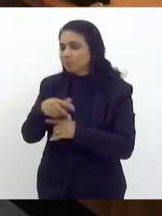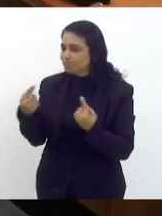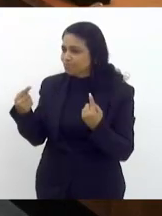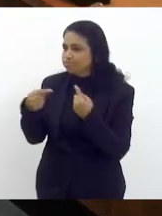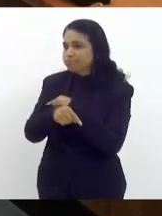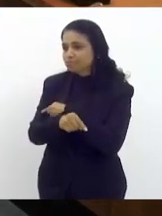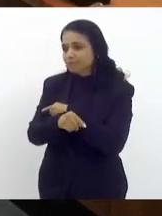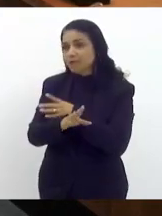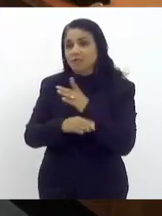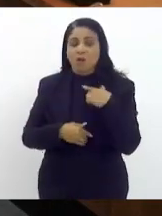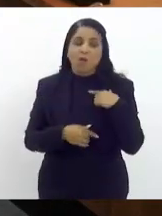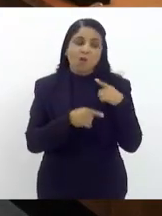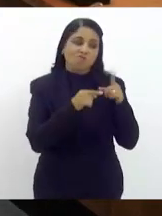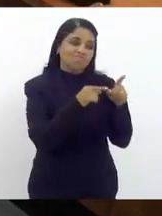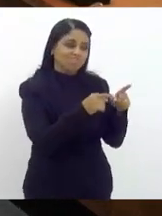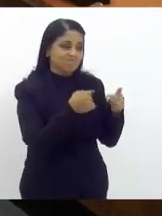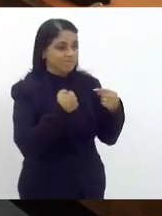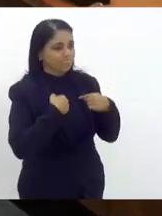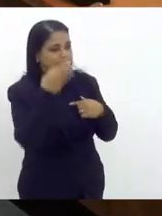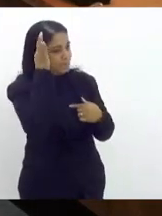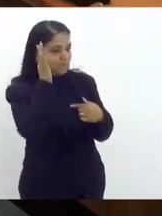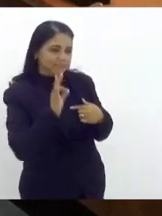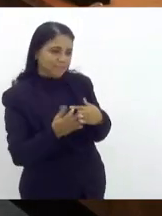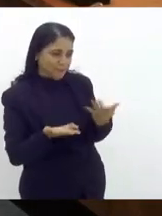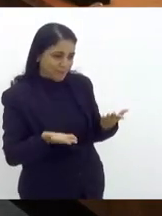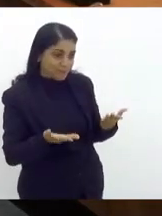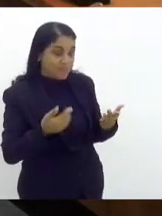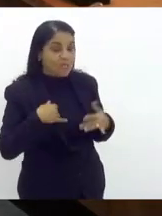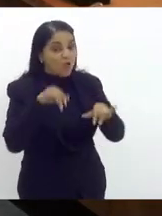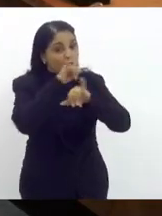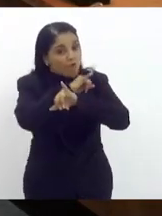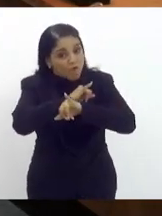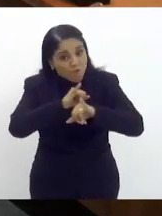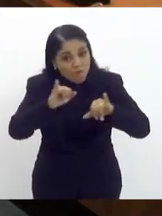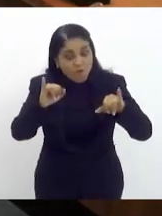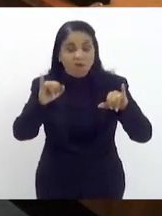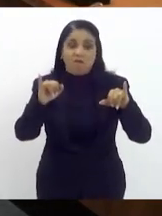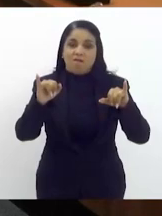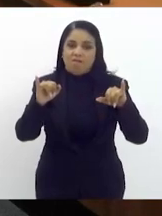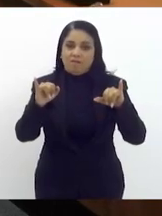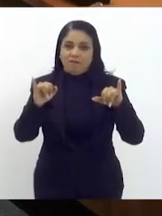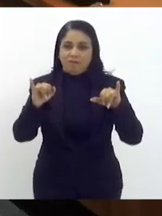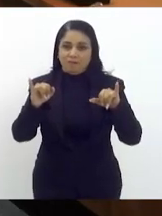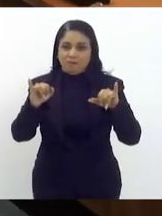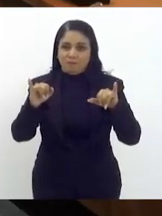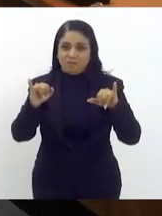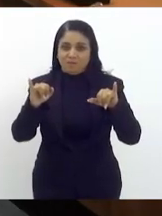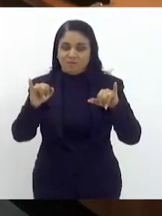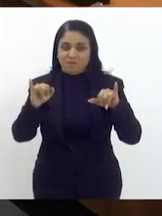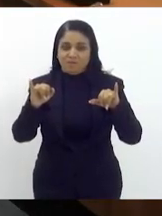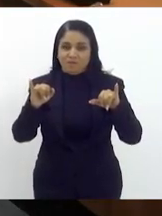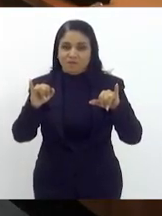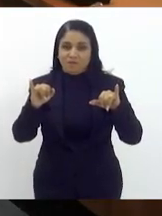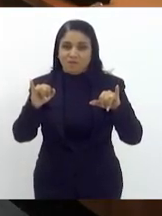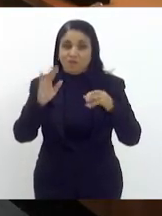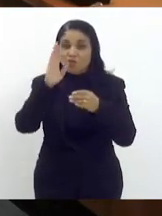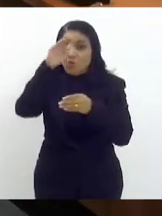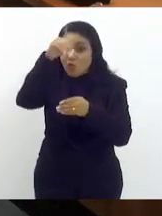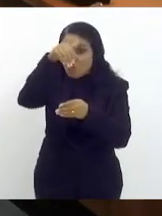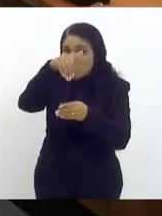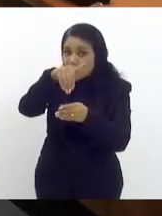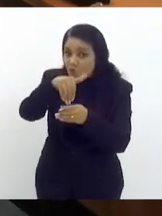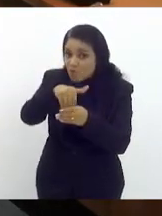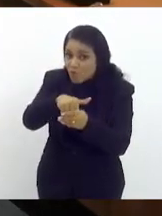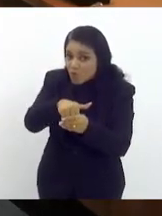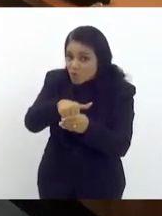não o senhor não me entendeu então eu disse aqui com todas as letras que eu estou eu votei